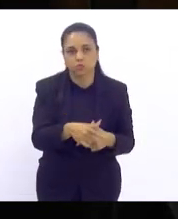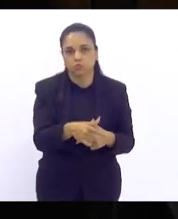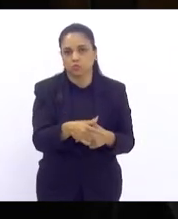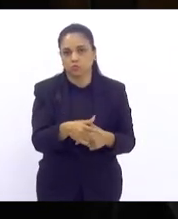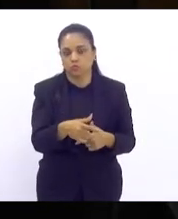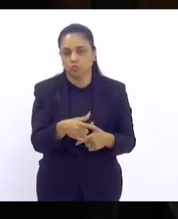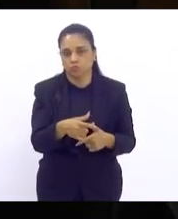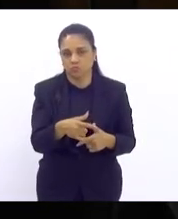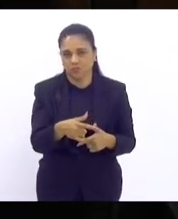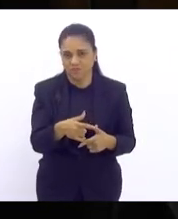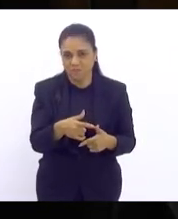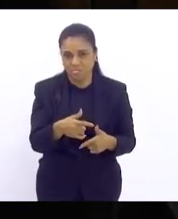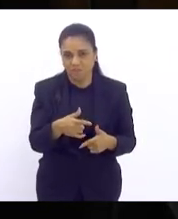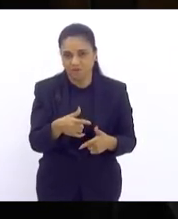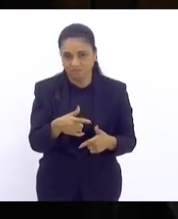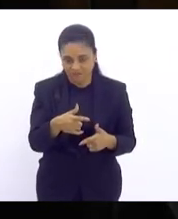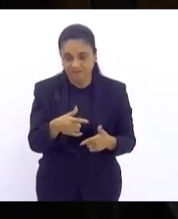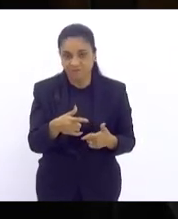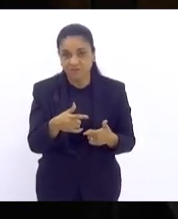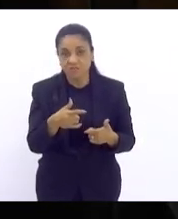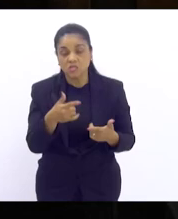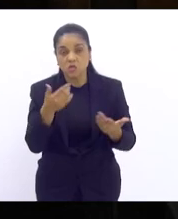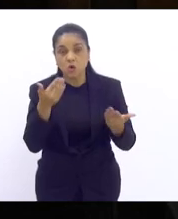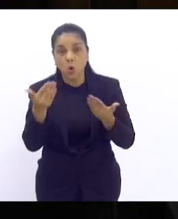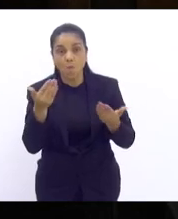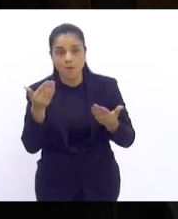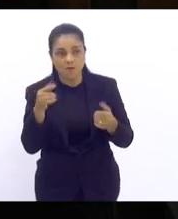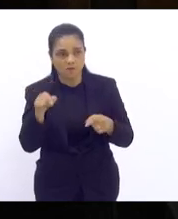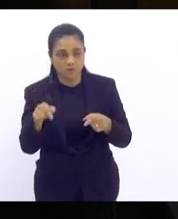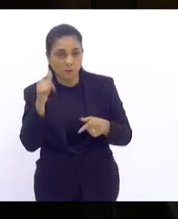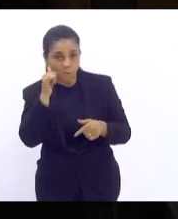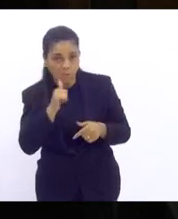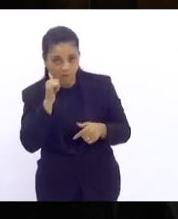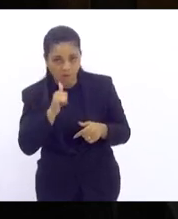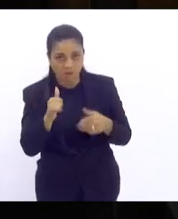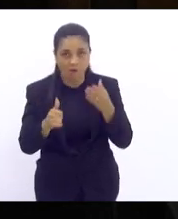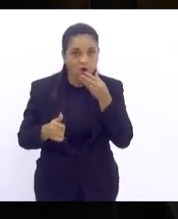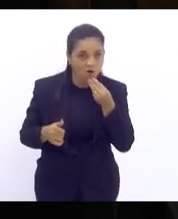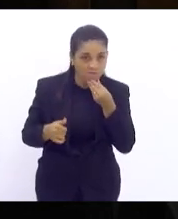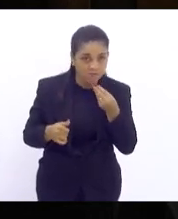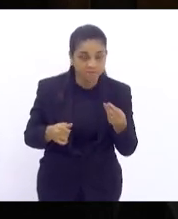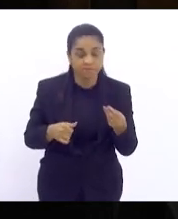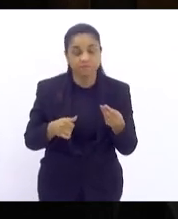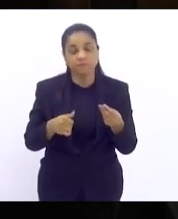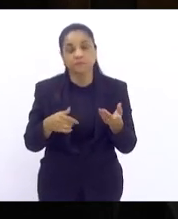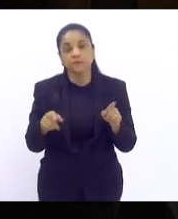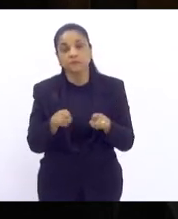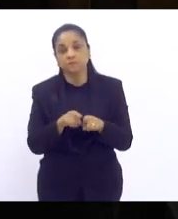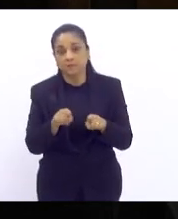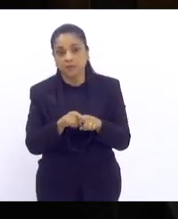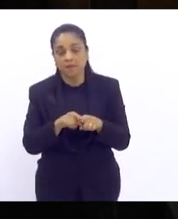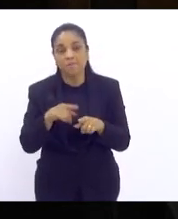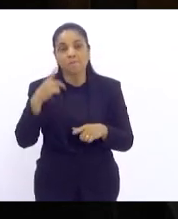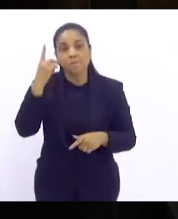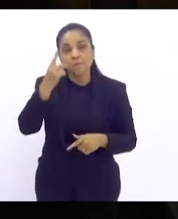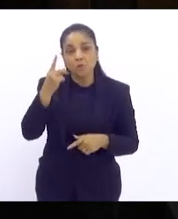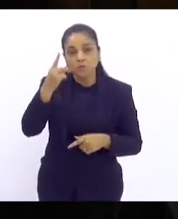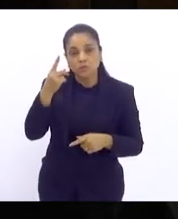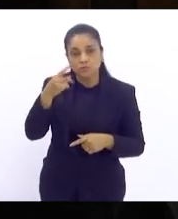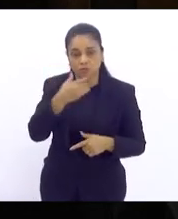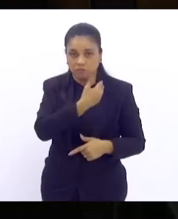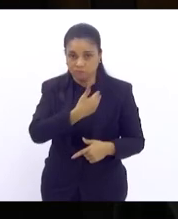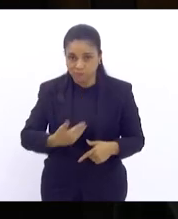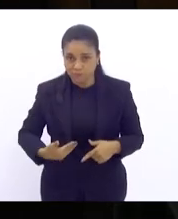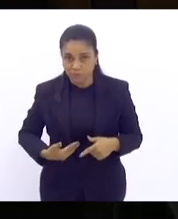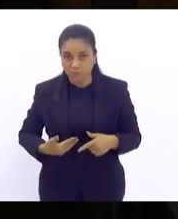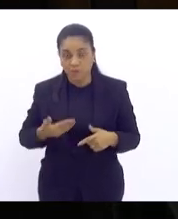disparidade que se tem com relação às nossas mulheres para além disso além de políticas públicas para a